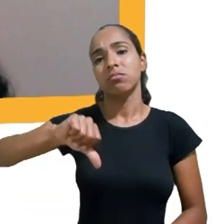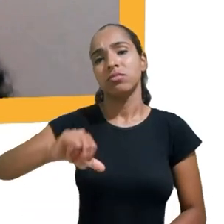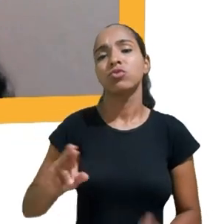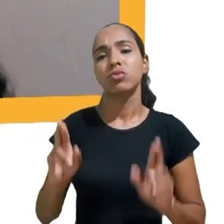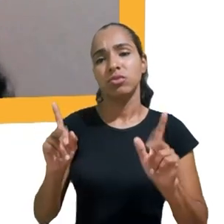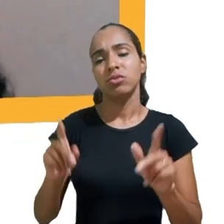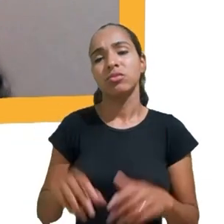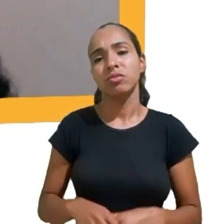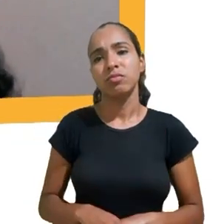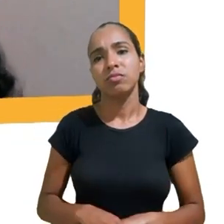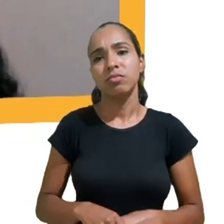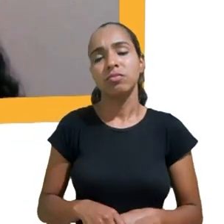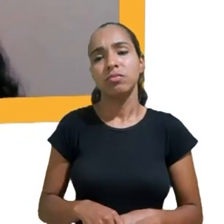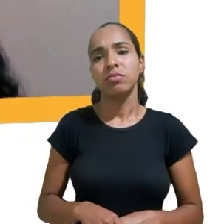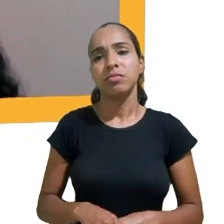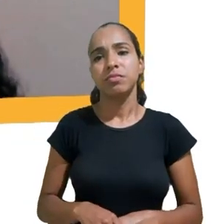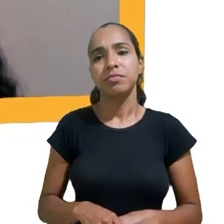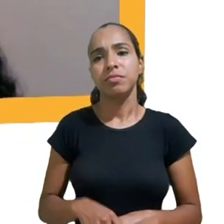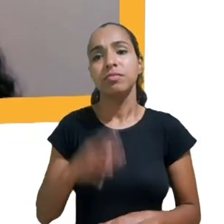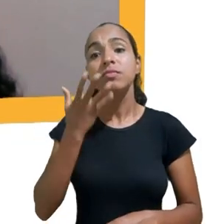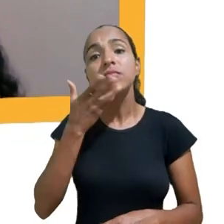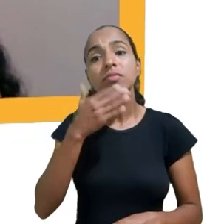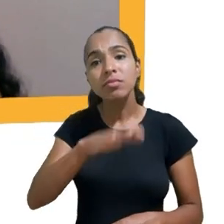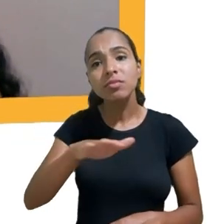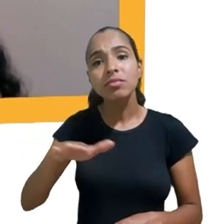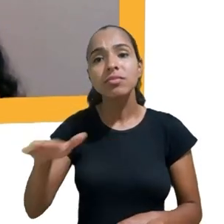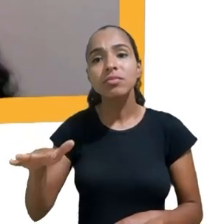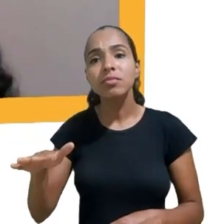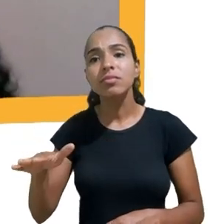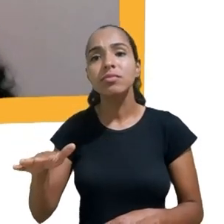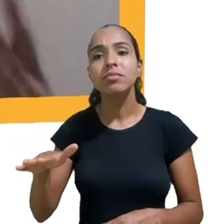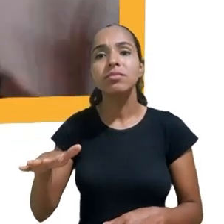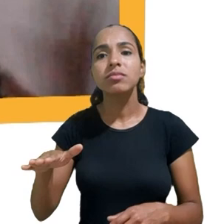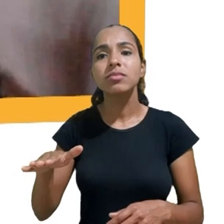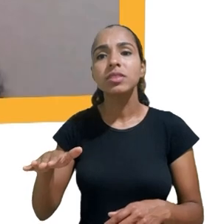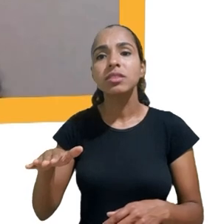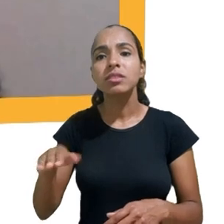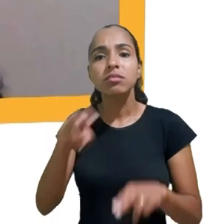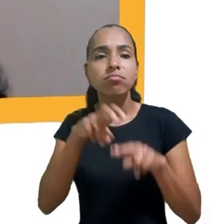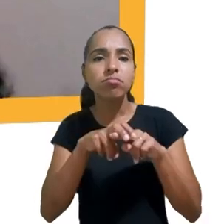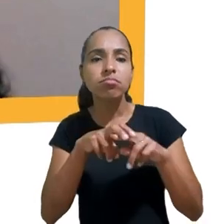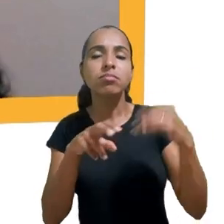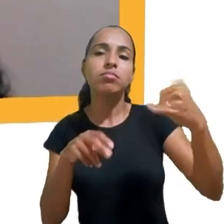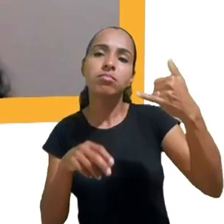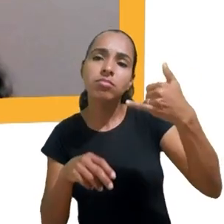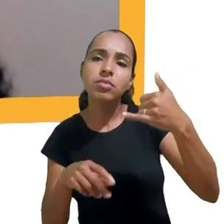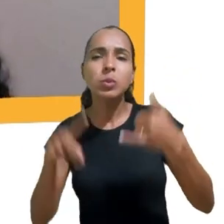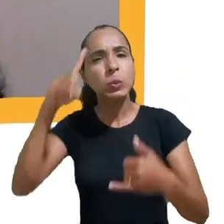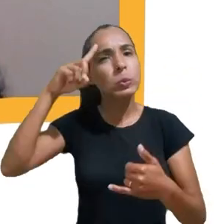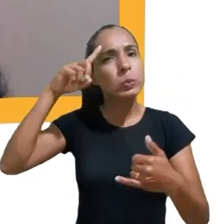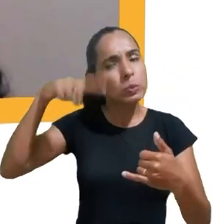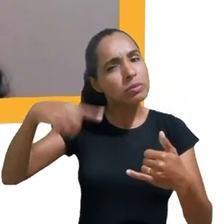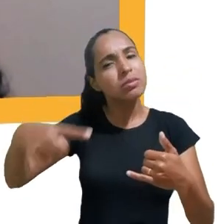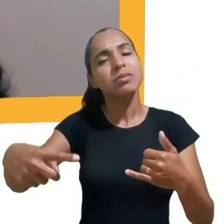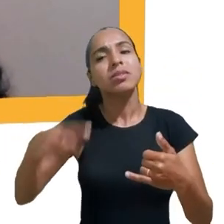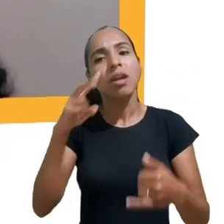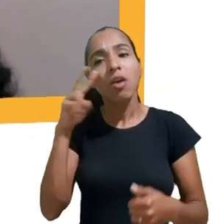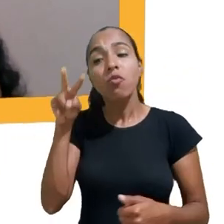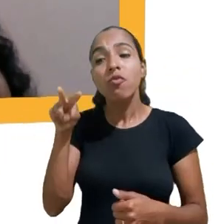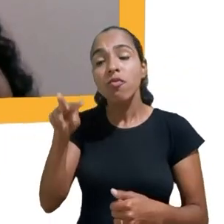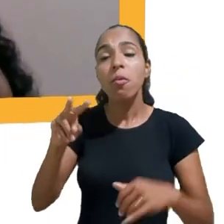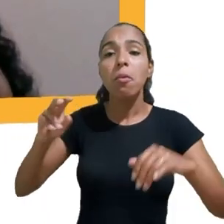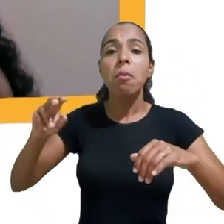essas crianças, né, no celular, né, todos os dias, eu vejo meus primos, meus amigos, todo mundo com esse